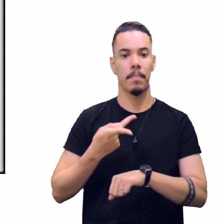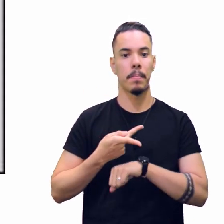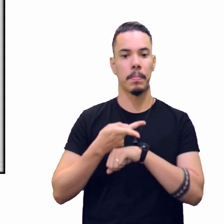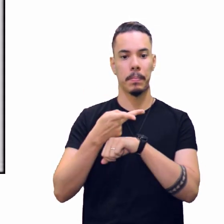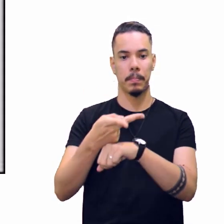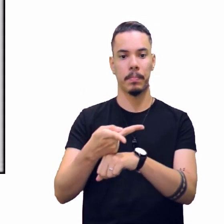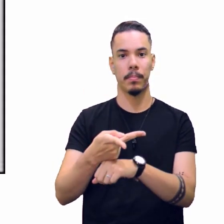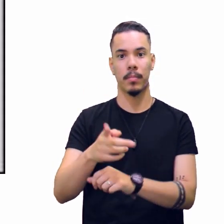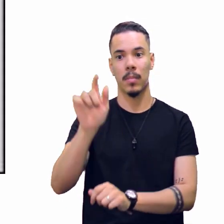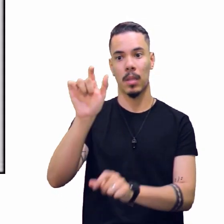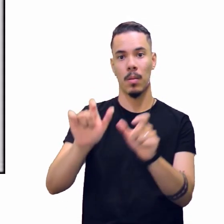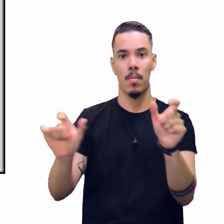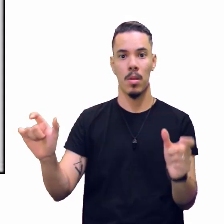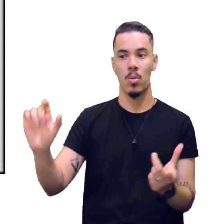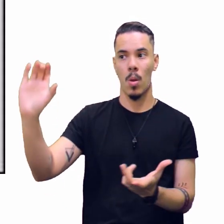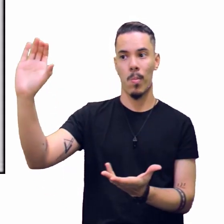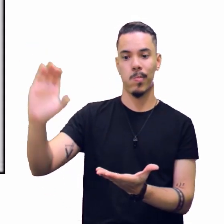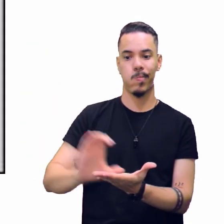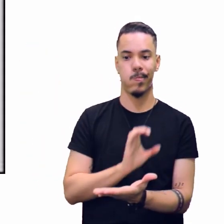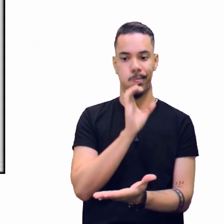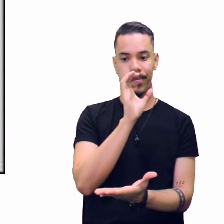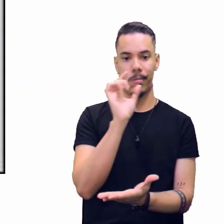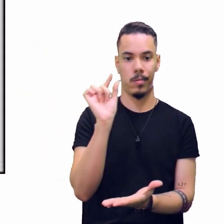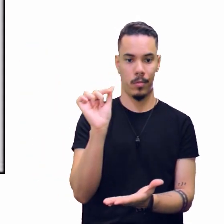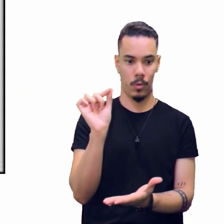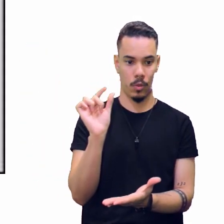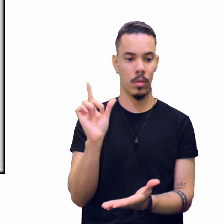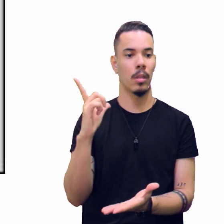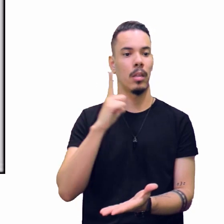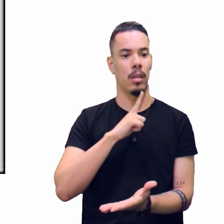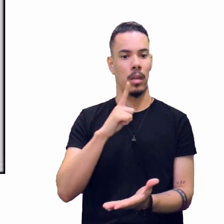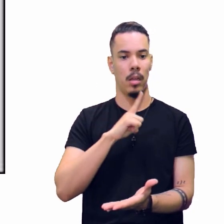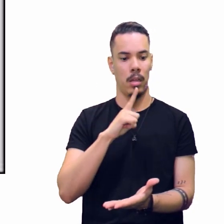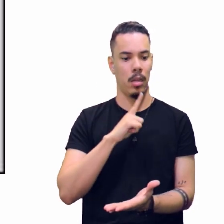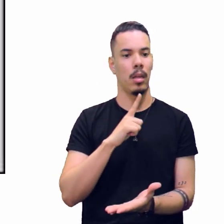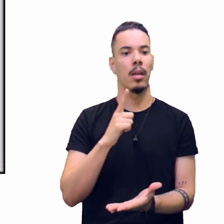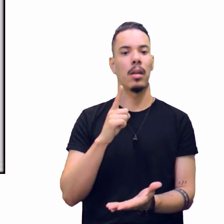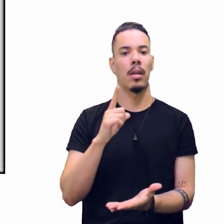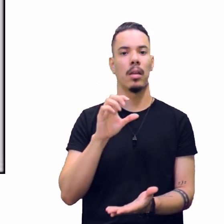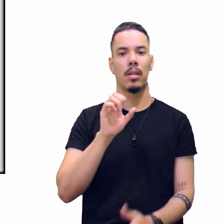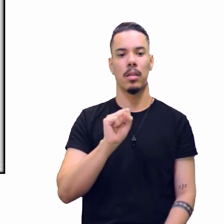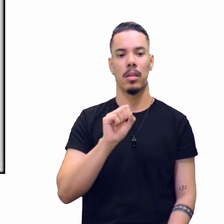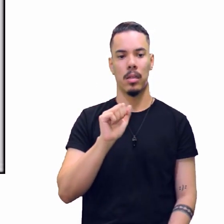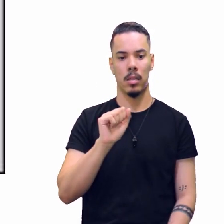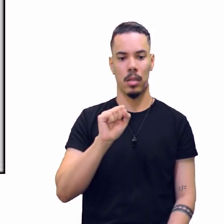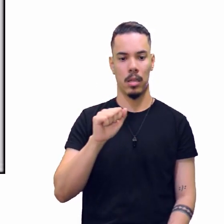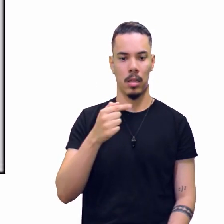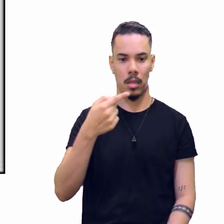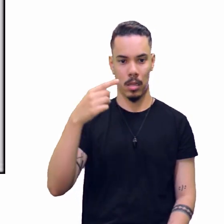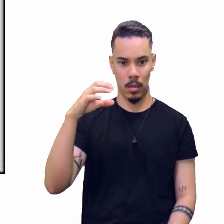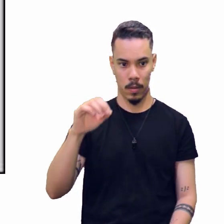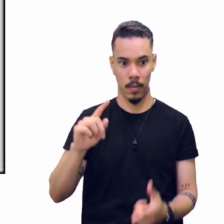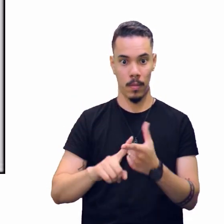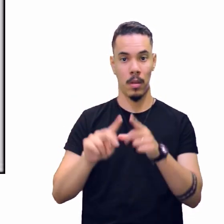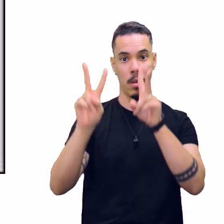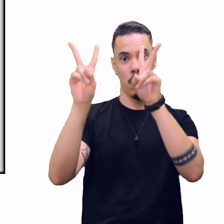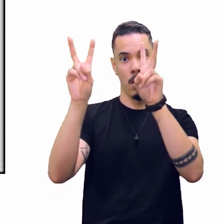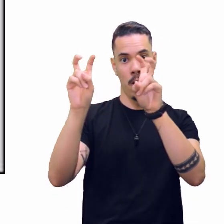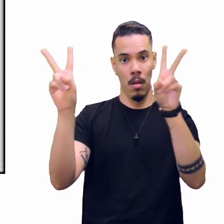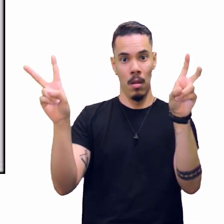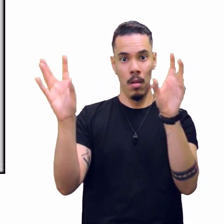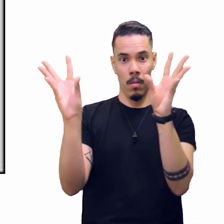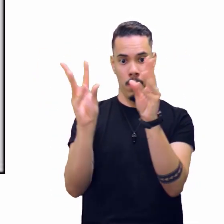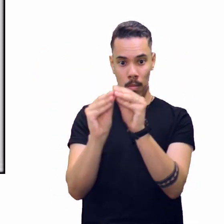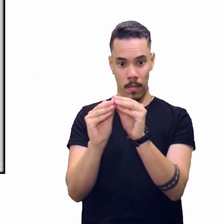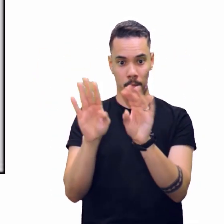de investidores. Olha só, tem a sessão, tem o título, tem o subtítulo e